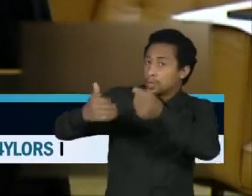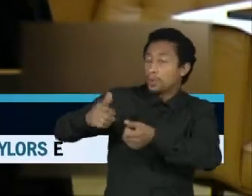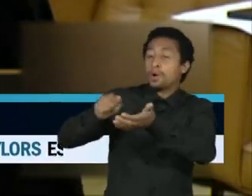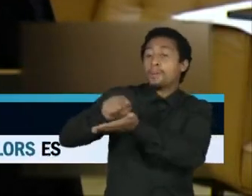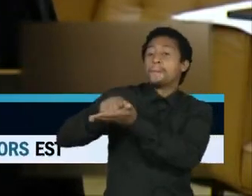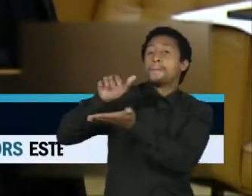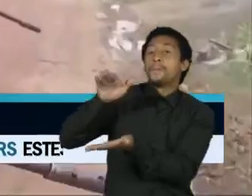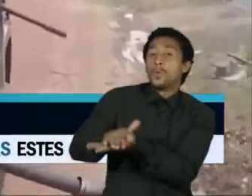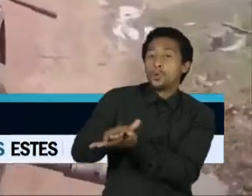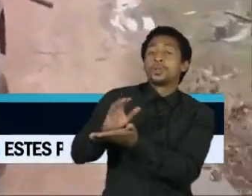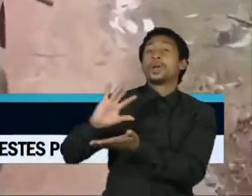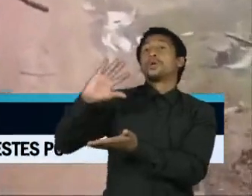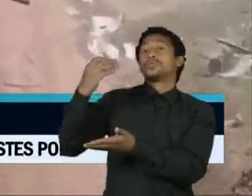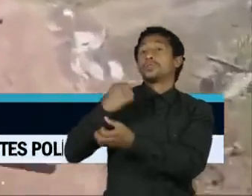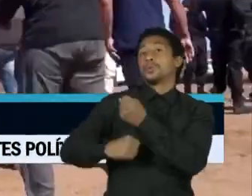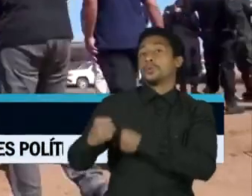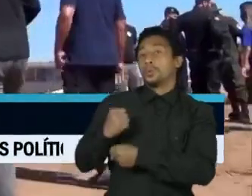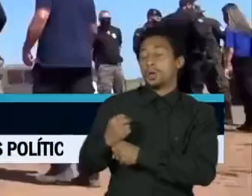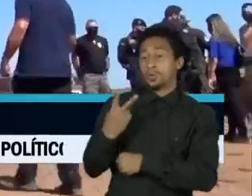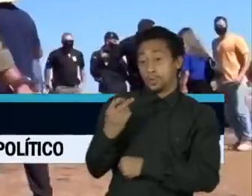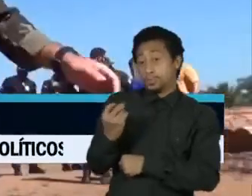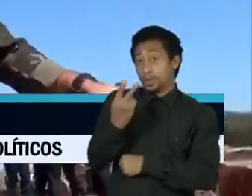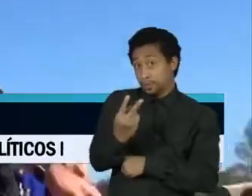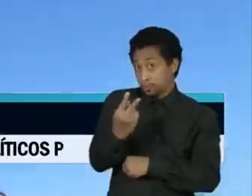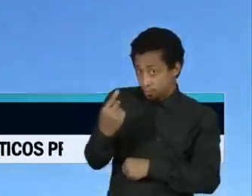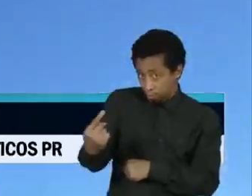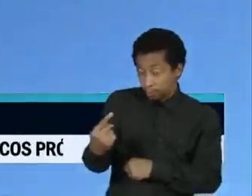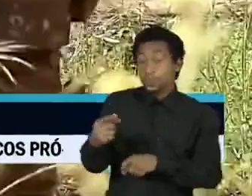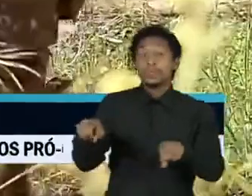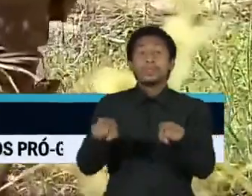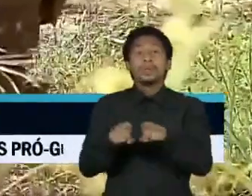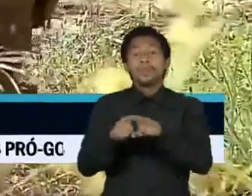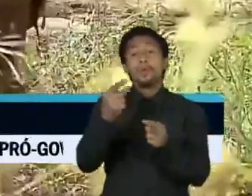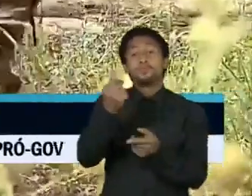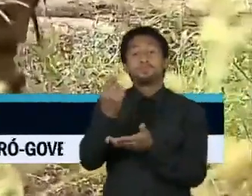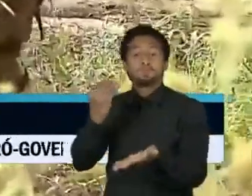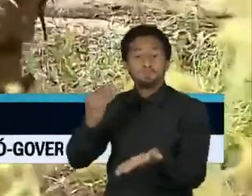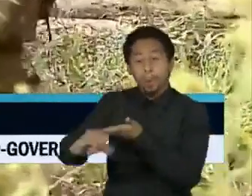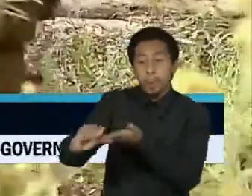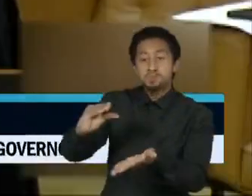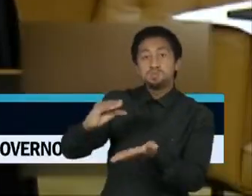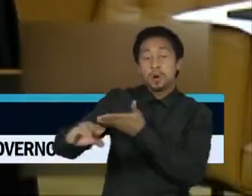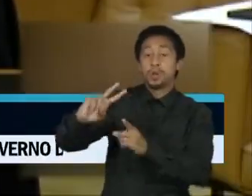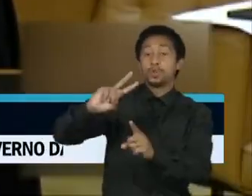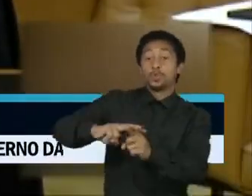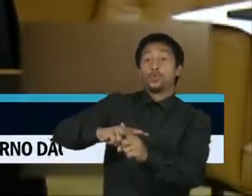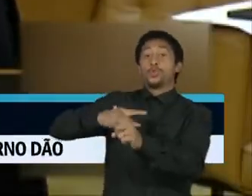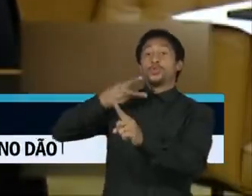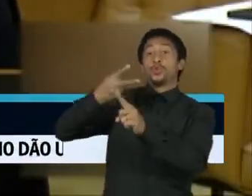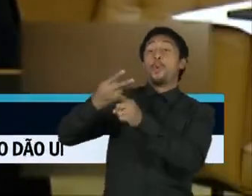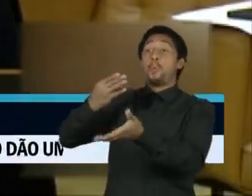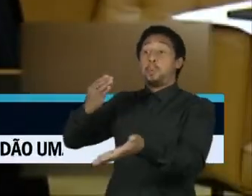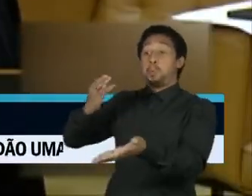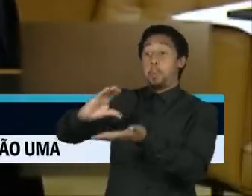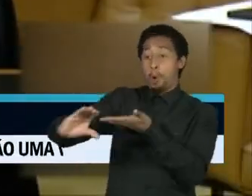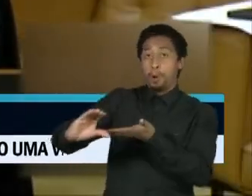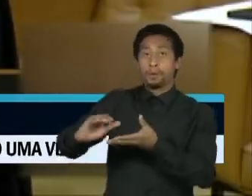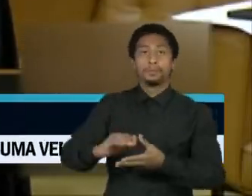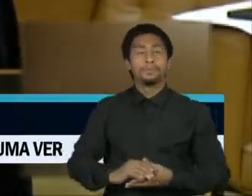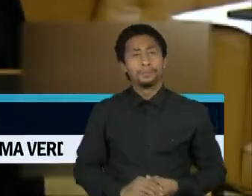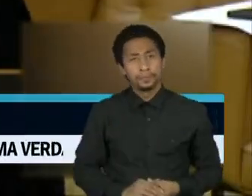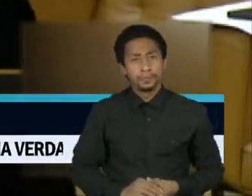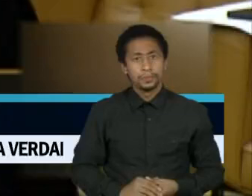no ano passado. Disse também que os recursos para fiscalização ambiental dobraram. Que não houve qualquer